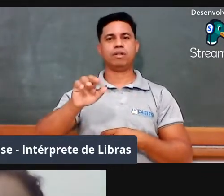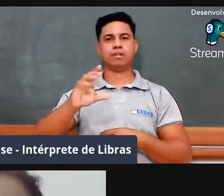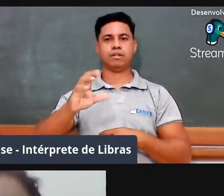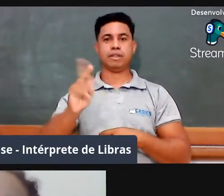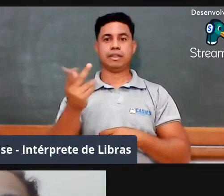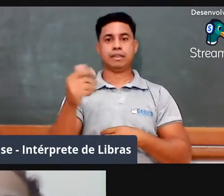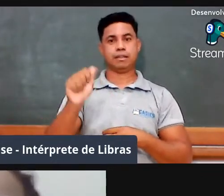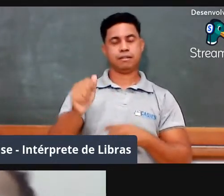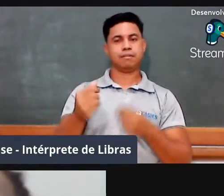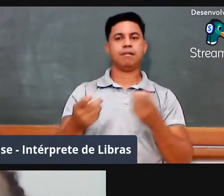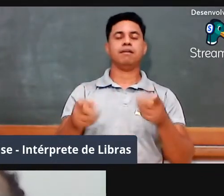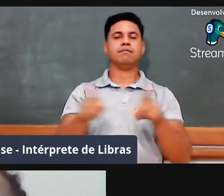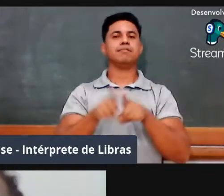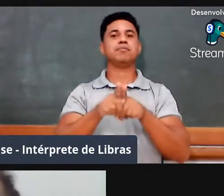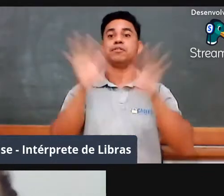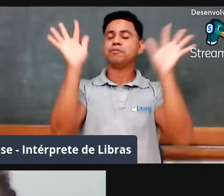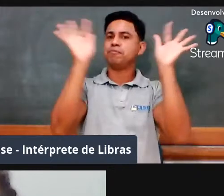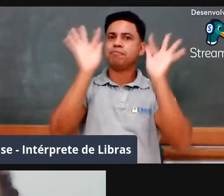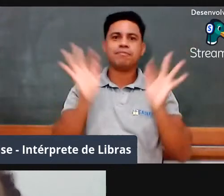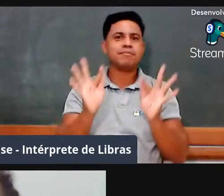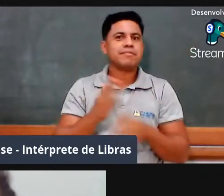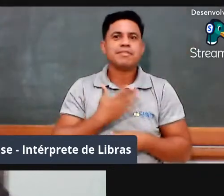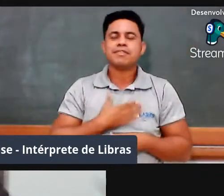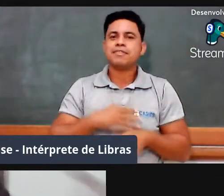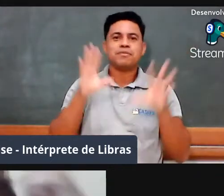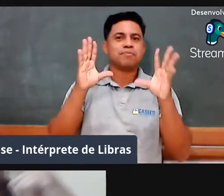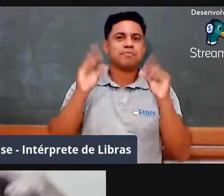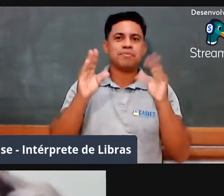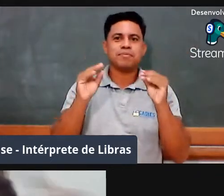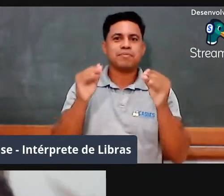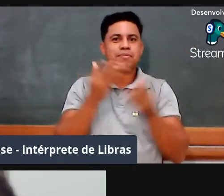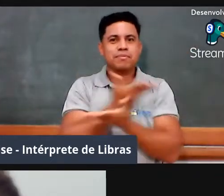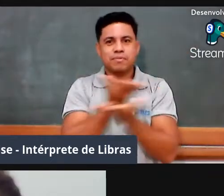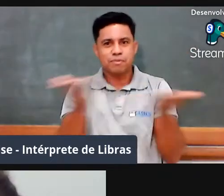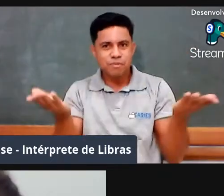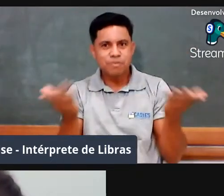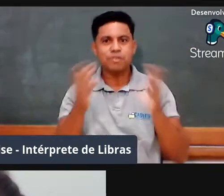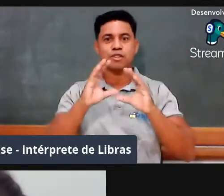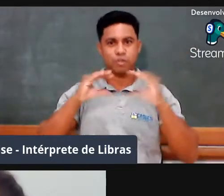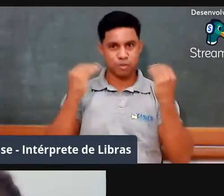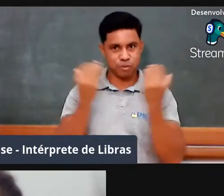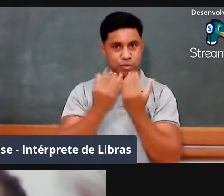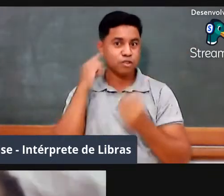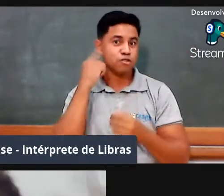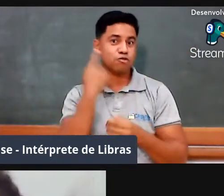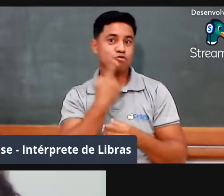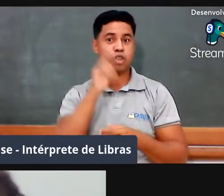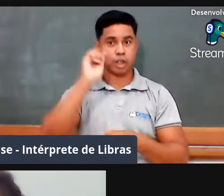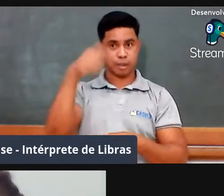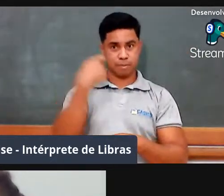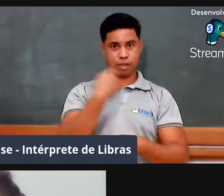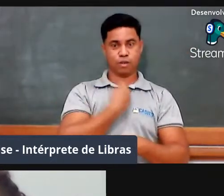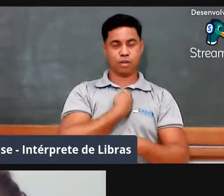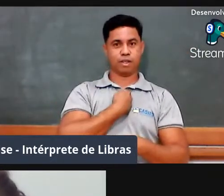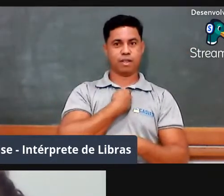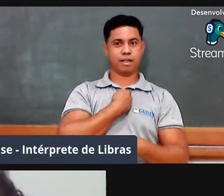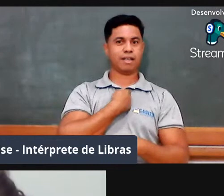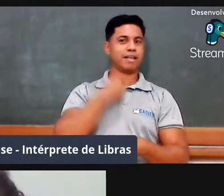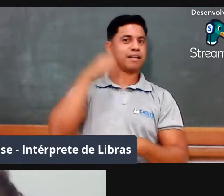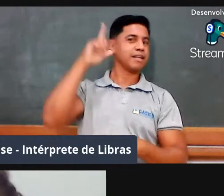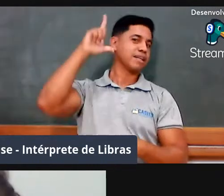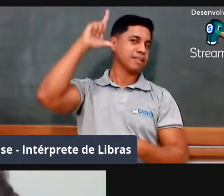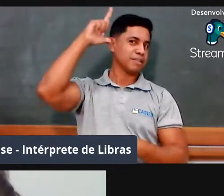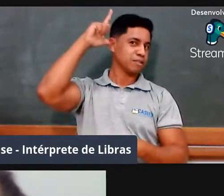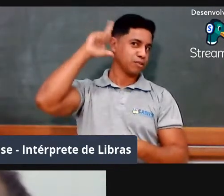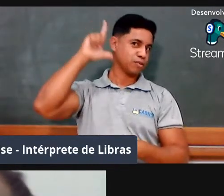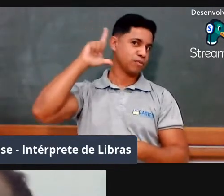estar essa noite com vocês. E na comunidade surda, o meu sinal faz menção aos cachinhos